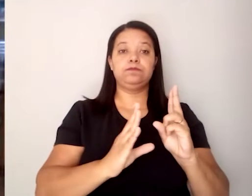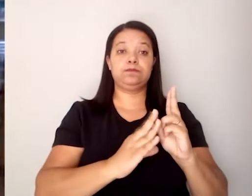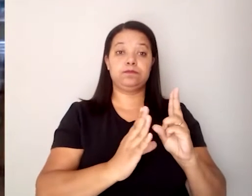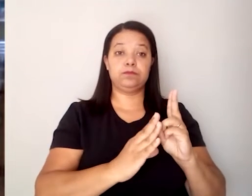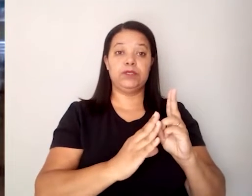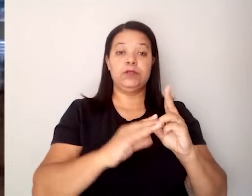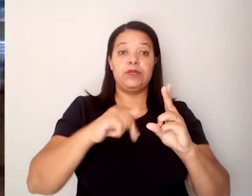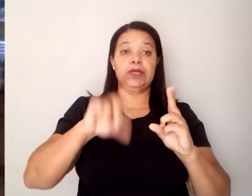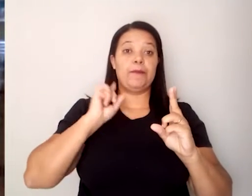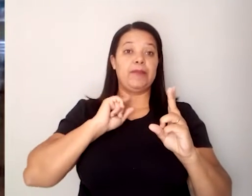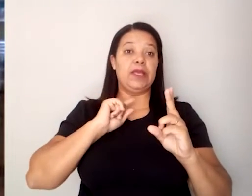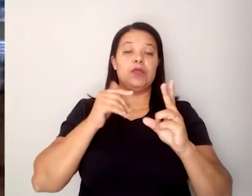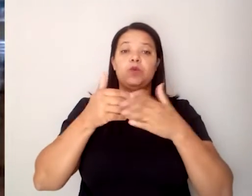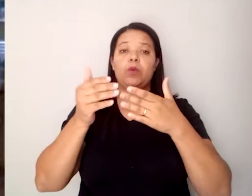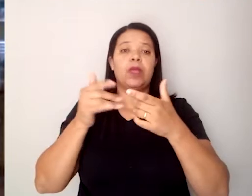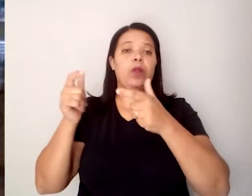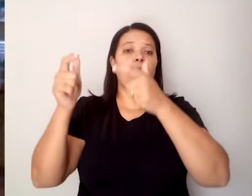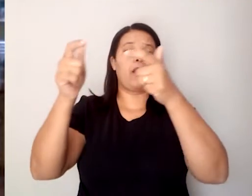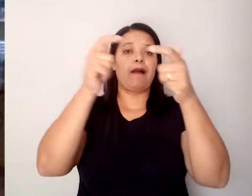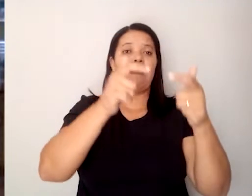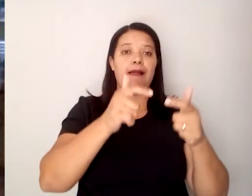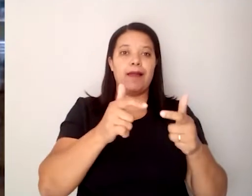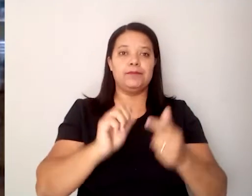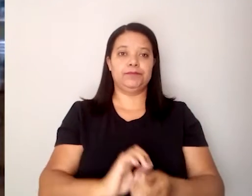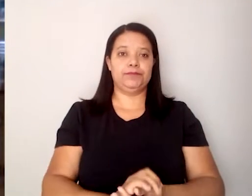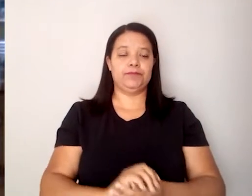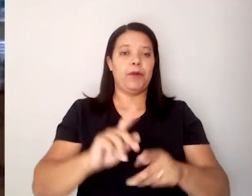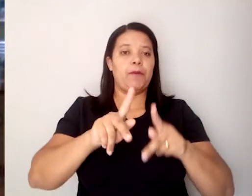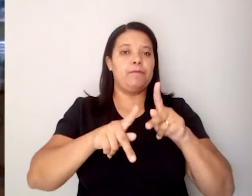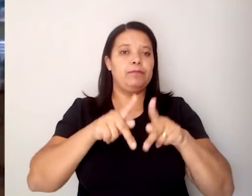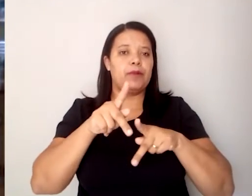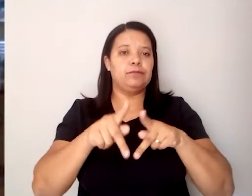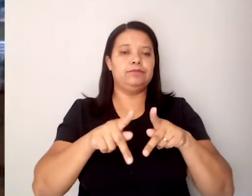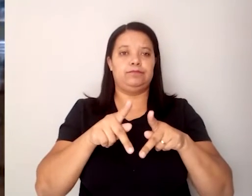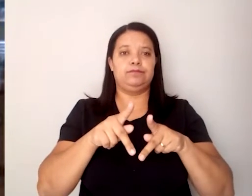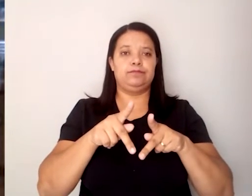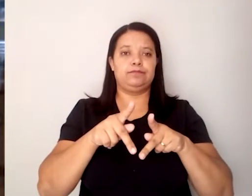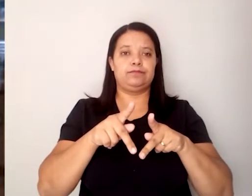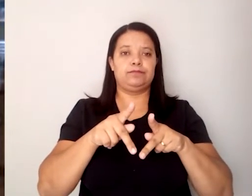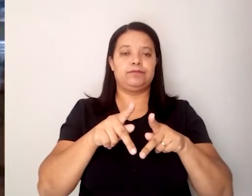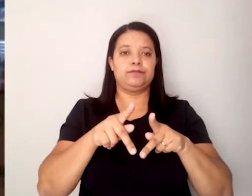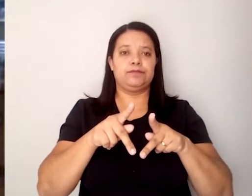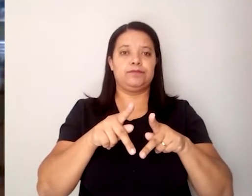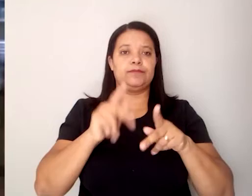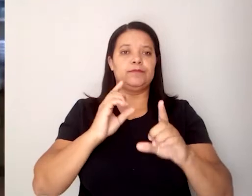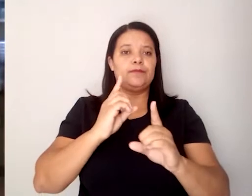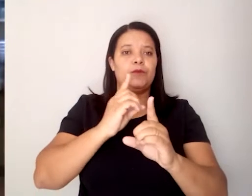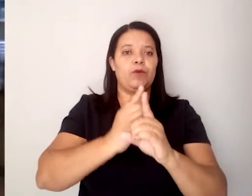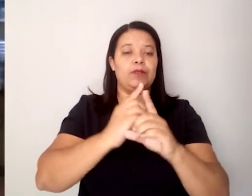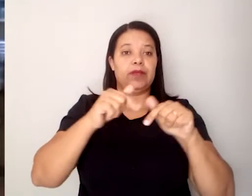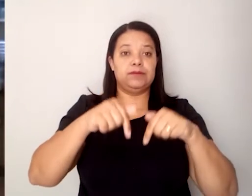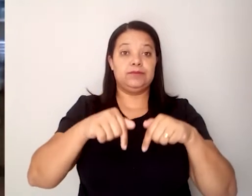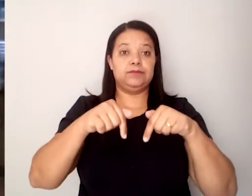qualquer outro lugar, nos povos indígenas ameríndios, nos povos que foram encontrados